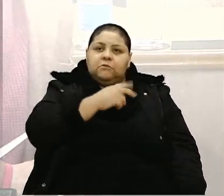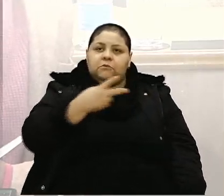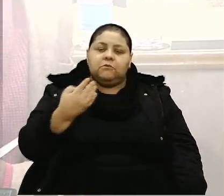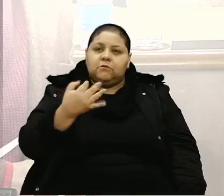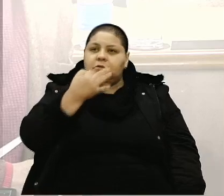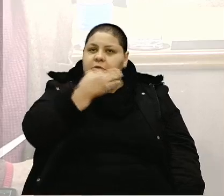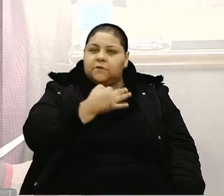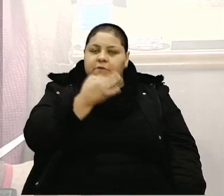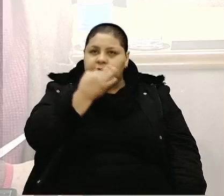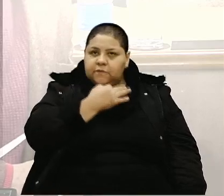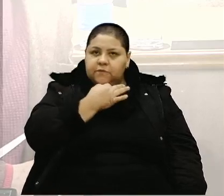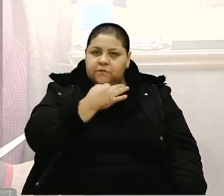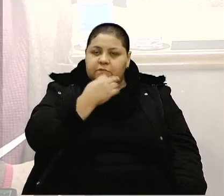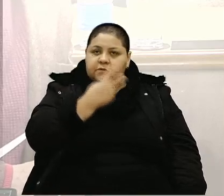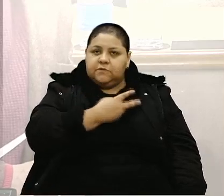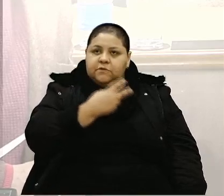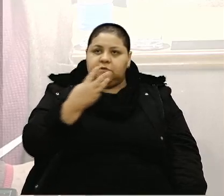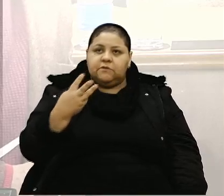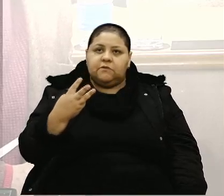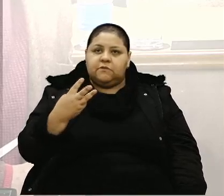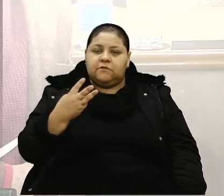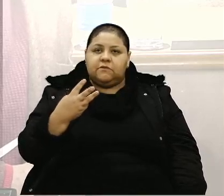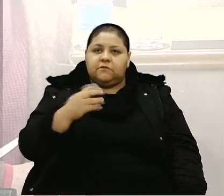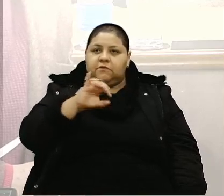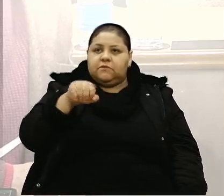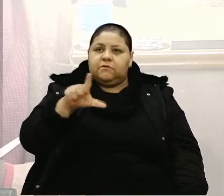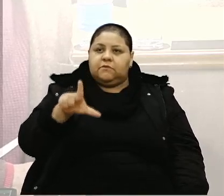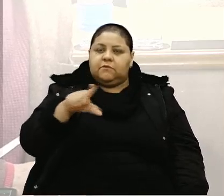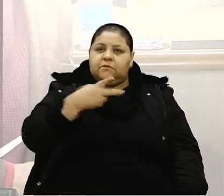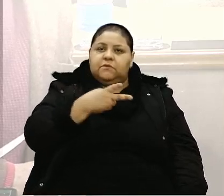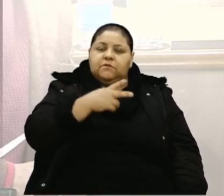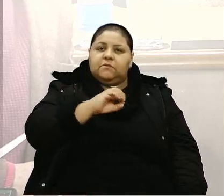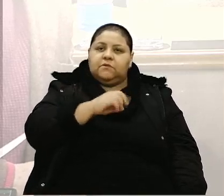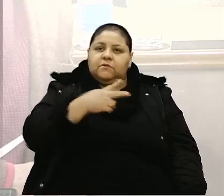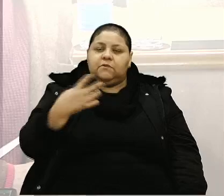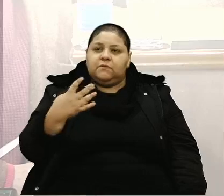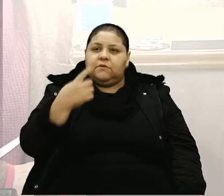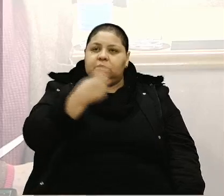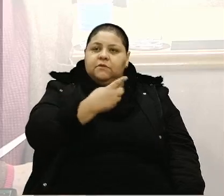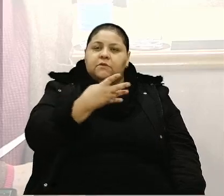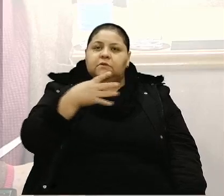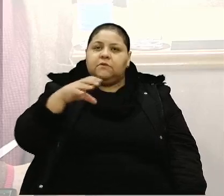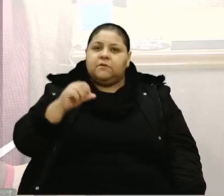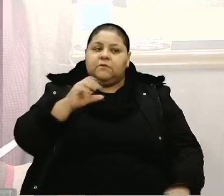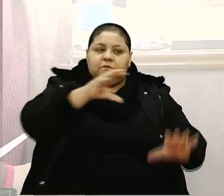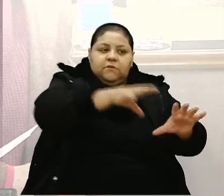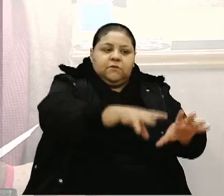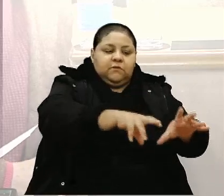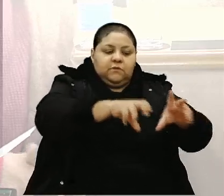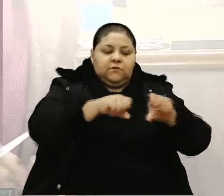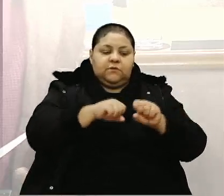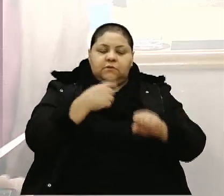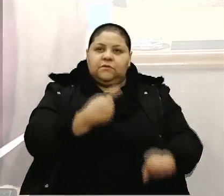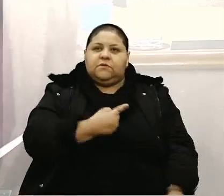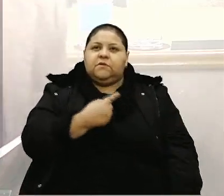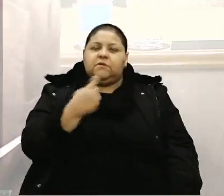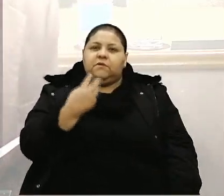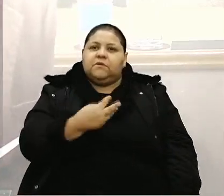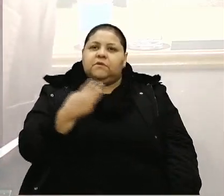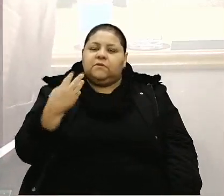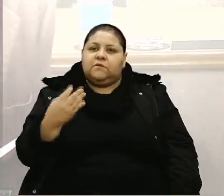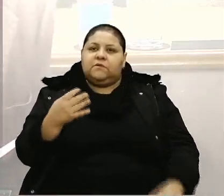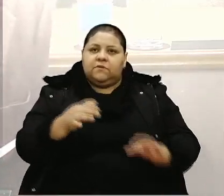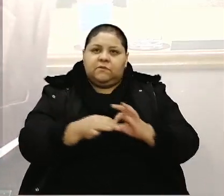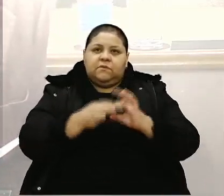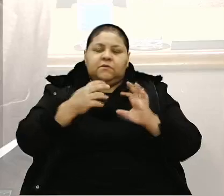Caxiú do Sul, 23 de julho de 2024, 149 da colonização e 134